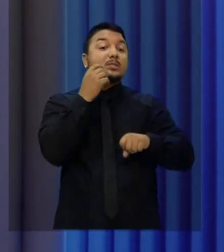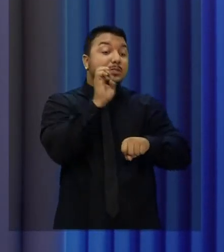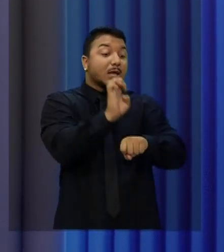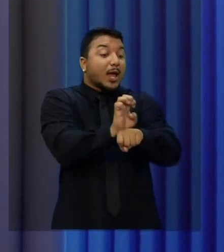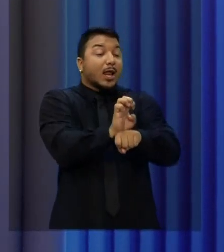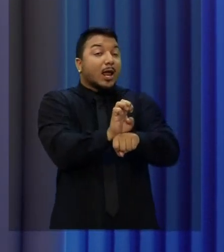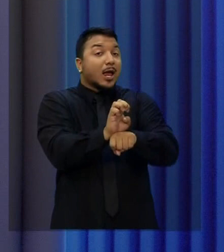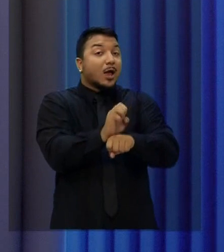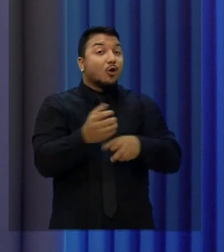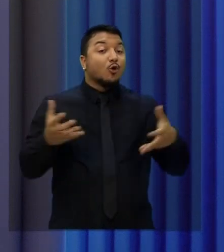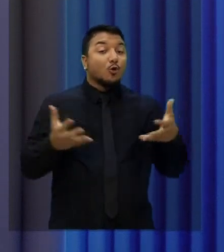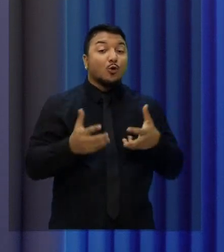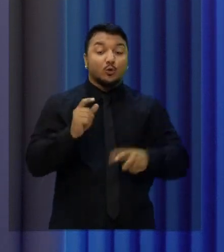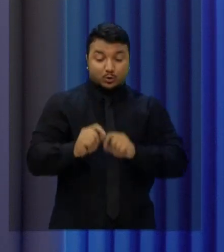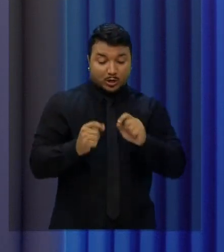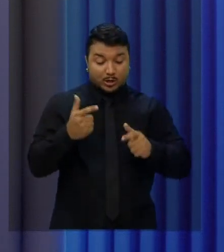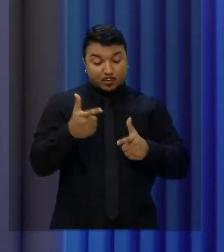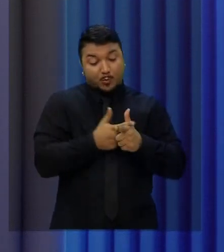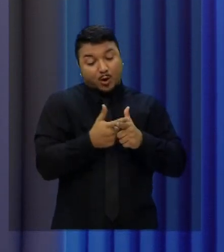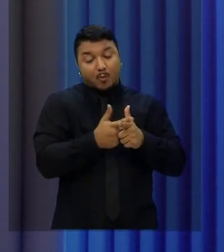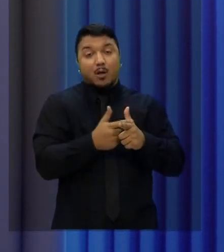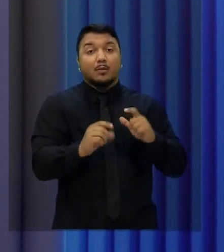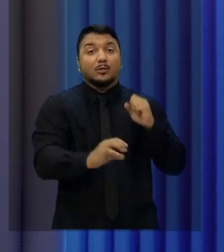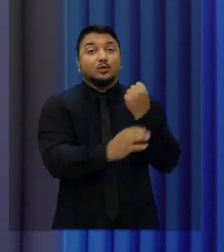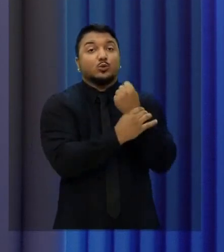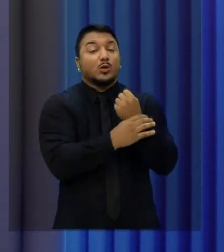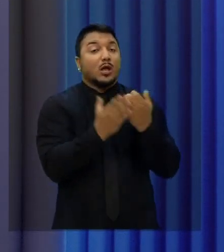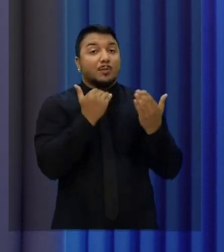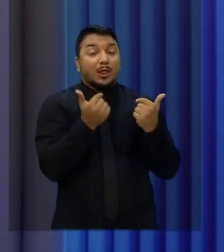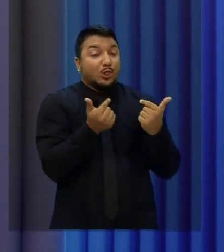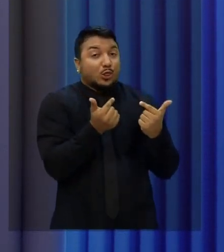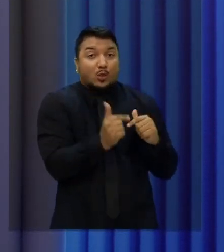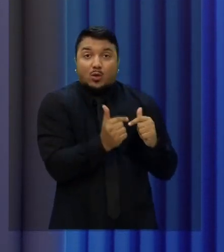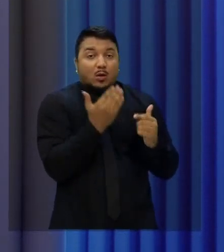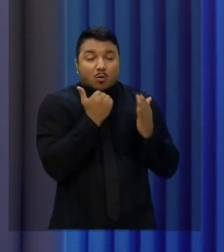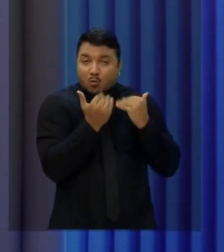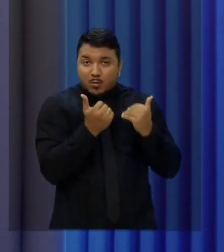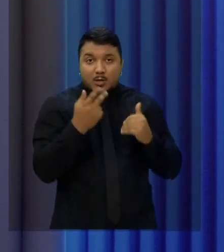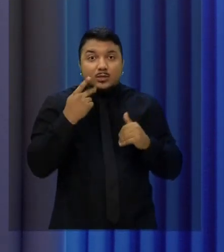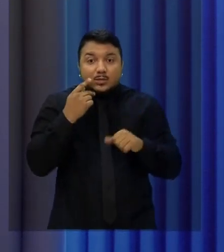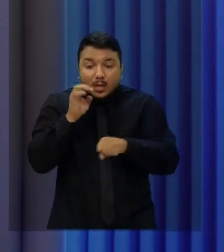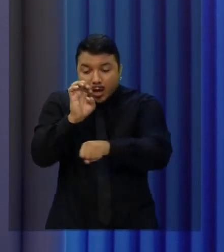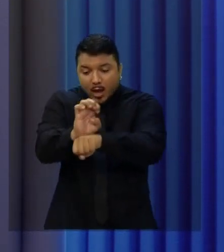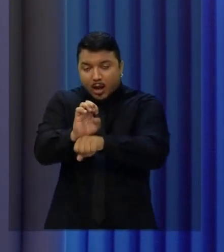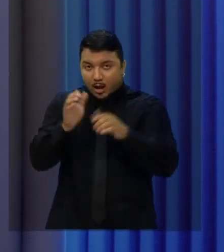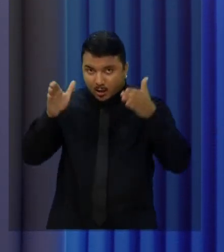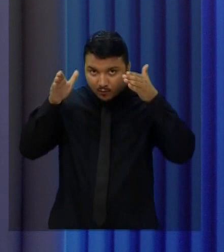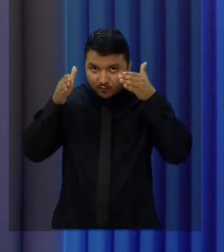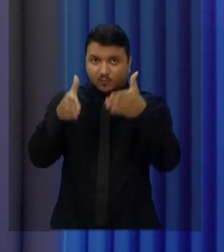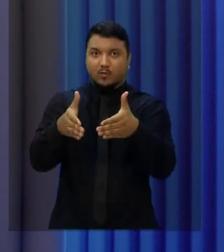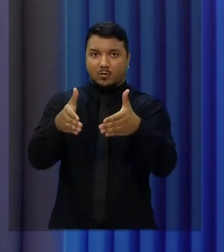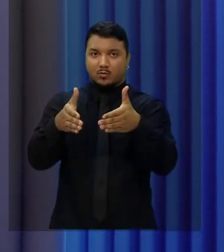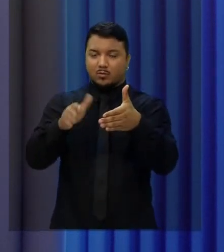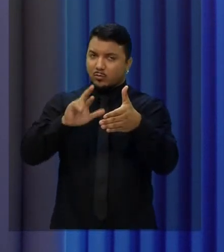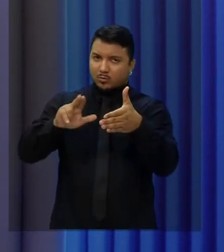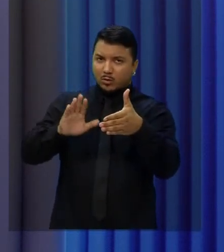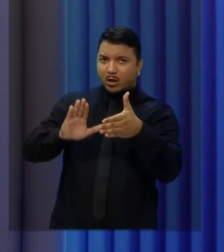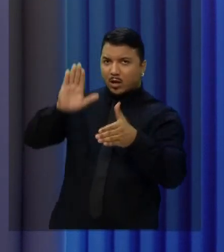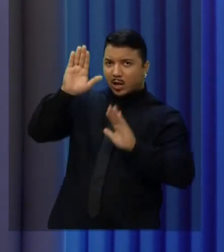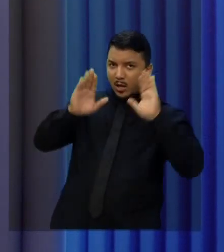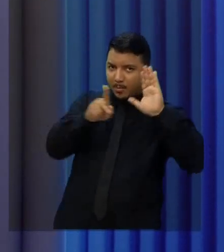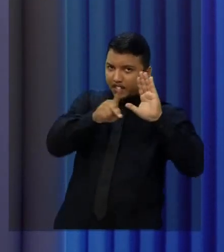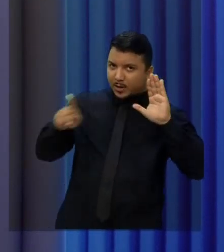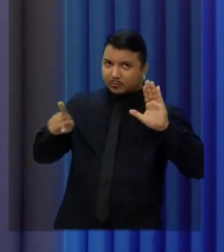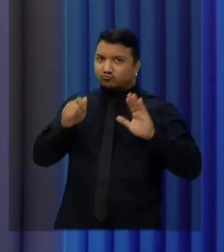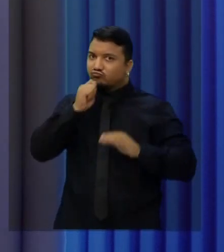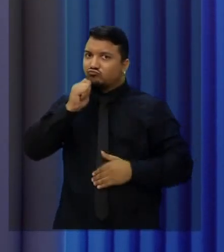hoje passa por um grande problema de segurança alimentar, candidato. E é sobre o Ceará que nós estamos aqui para debater. Nós não somos candidatos a presidente,